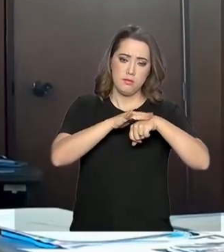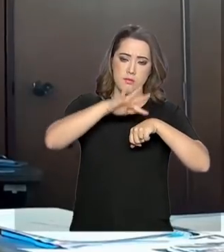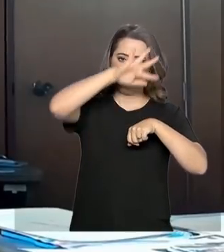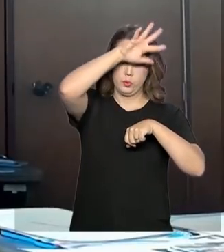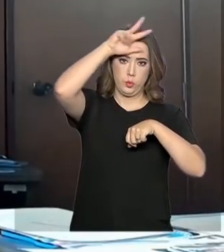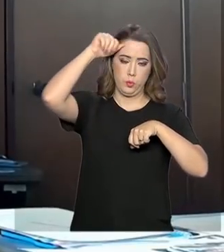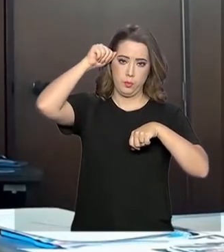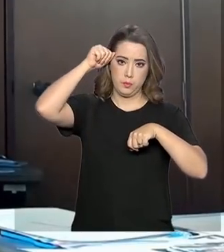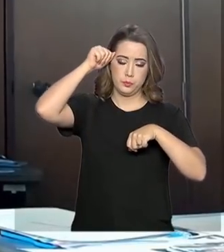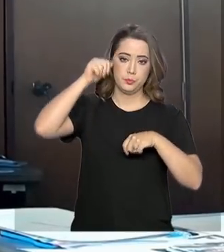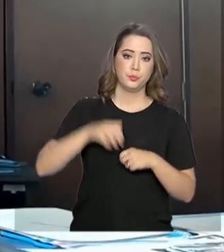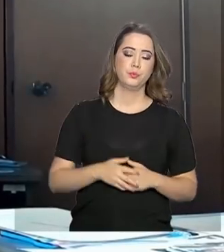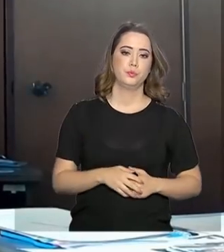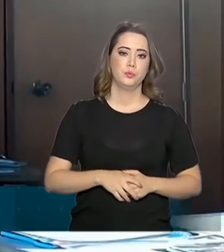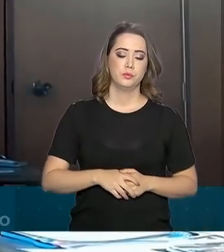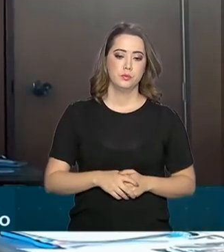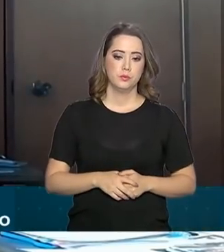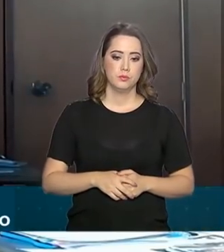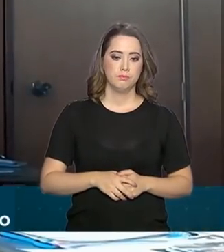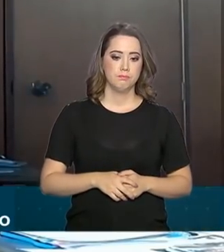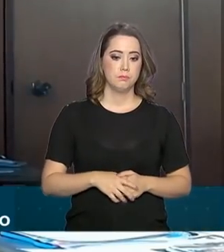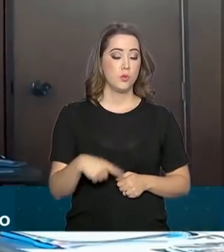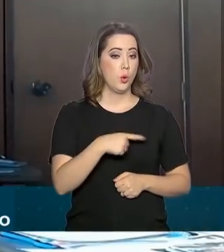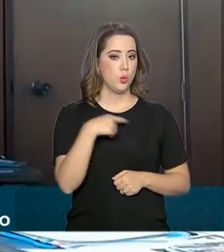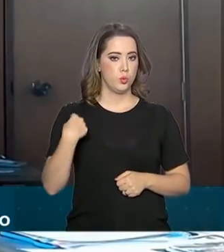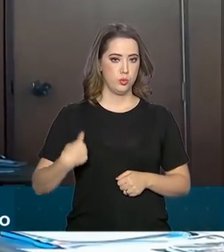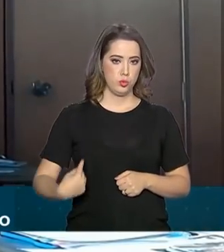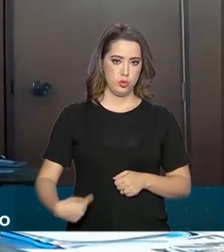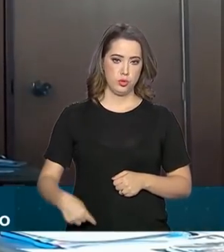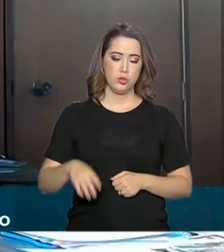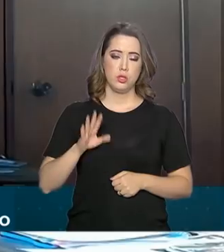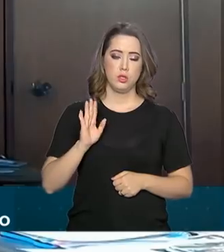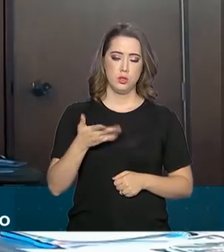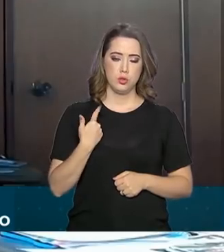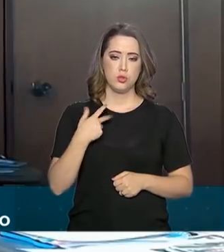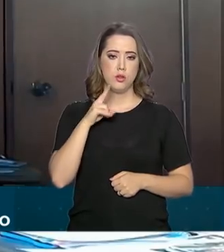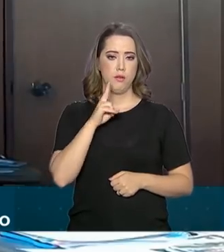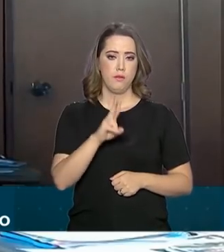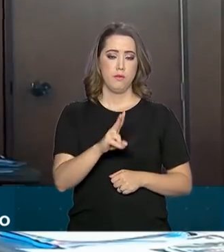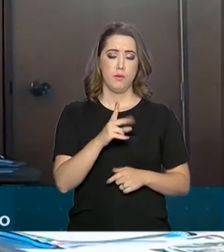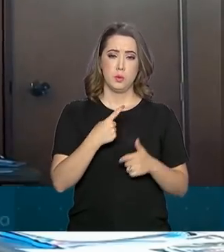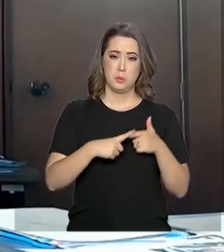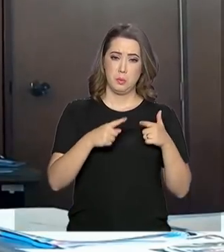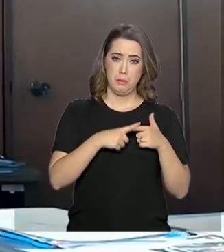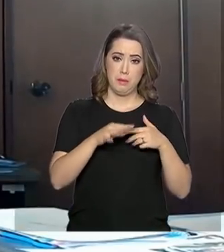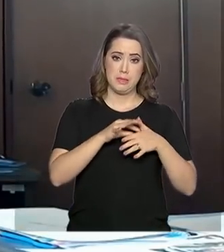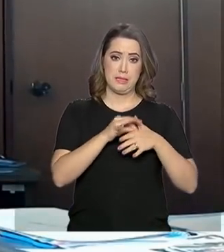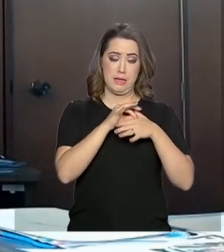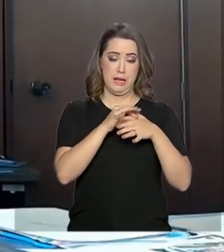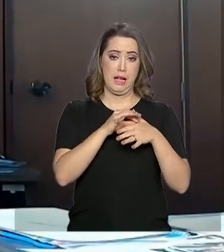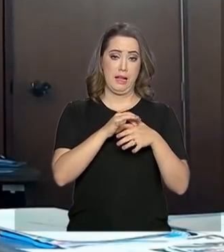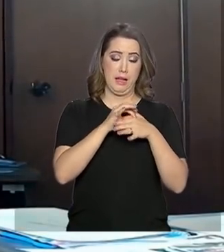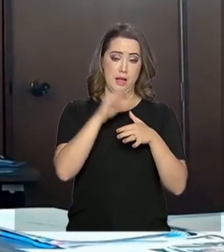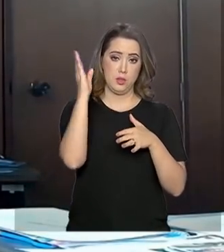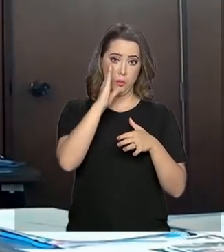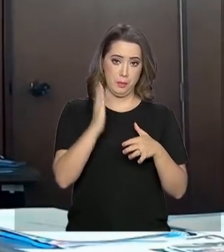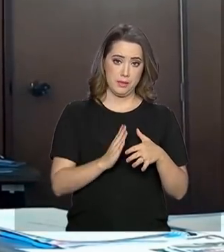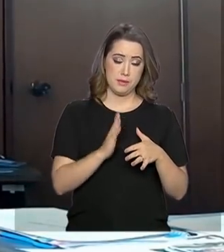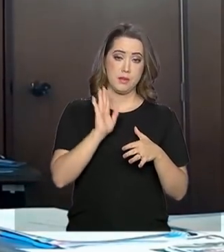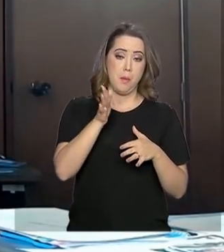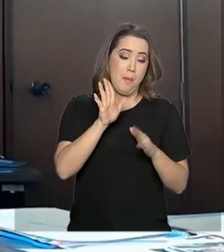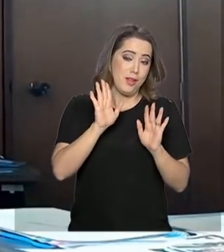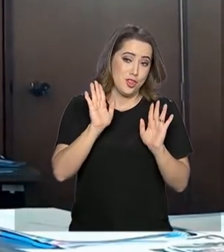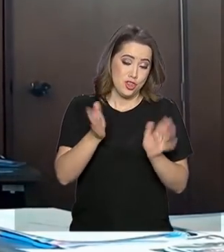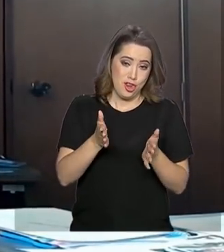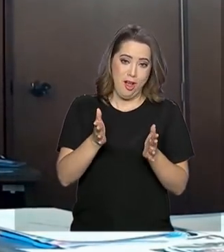A China levantou os embargos sobre a carne brasileira. Portanto, o Brasil volta a exportar